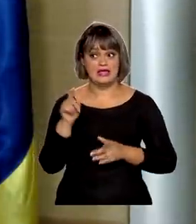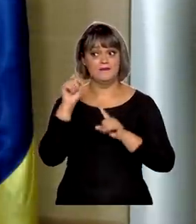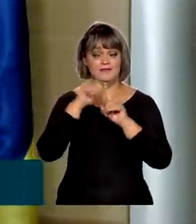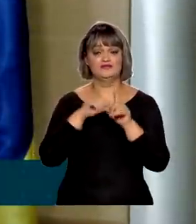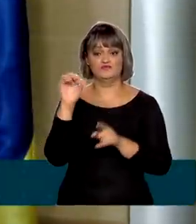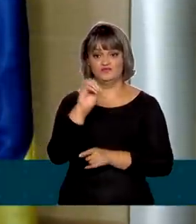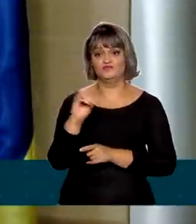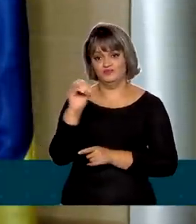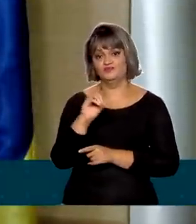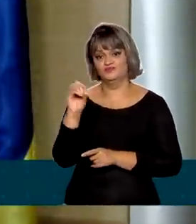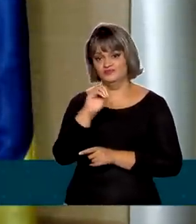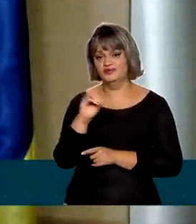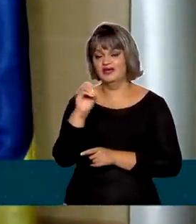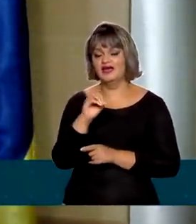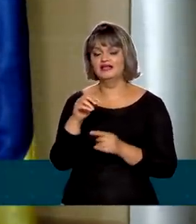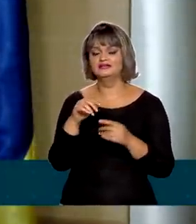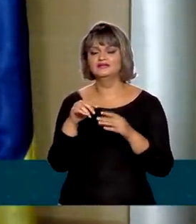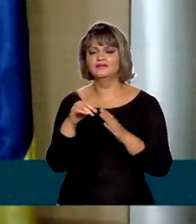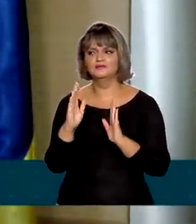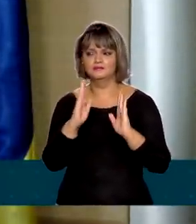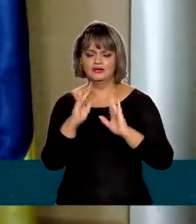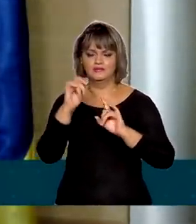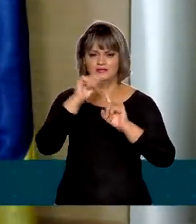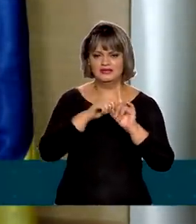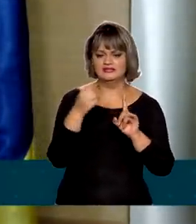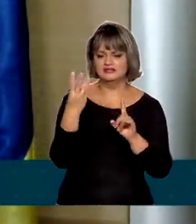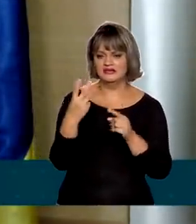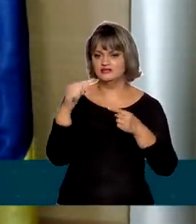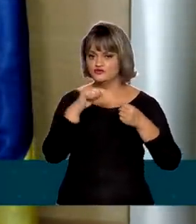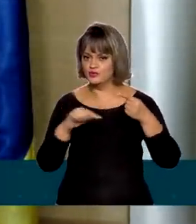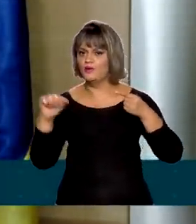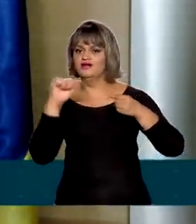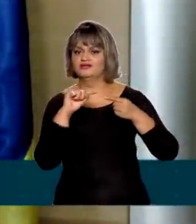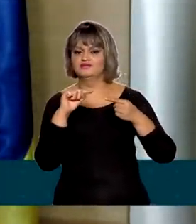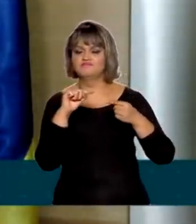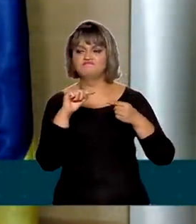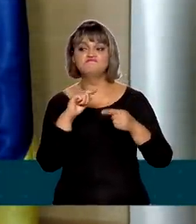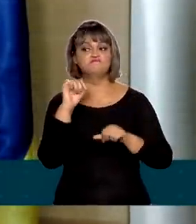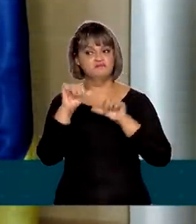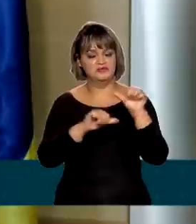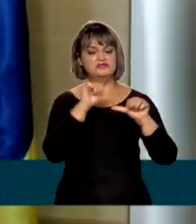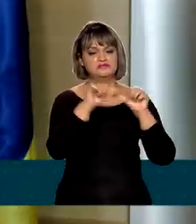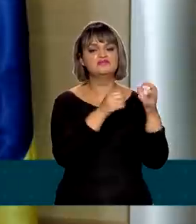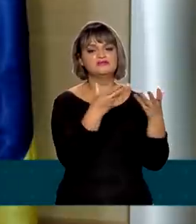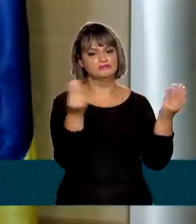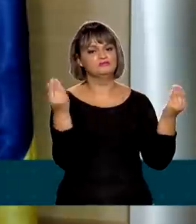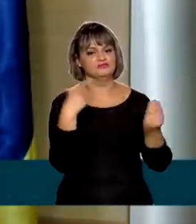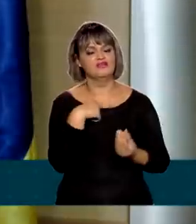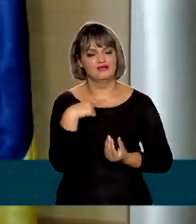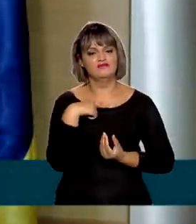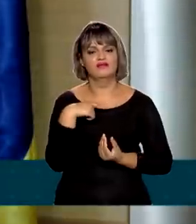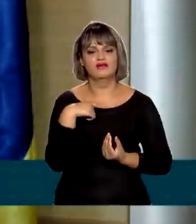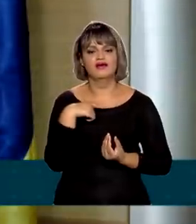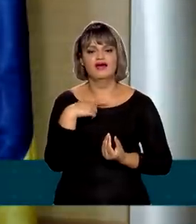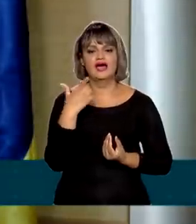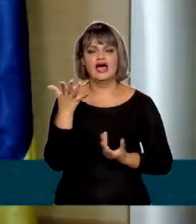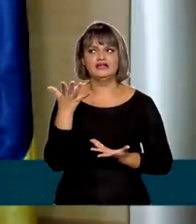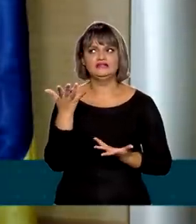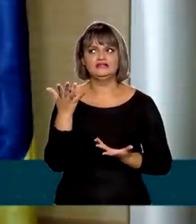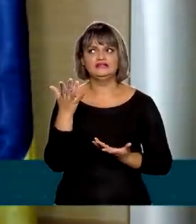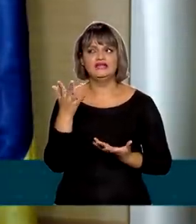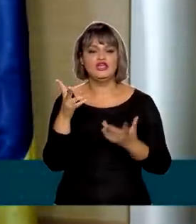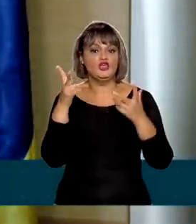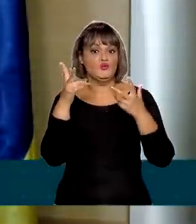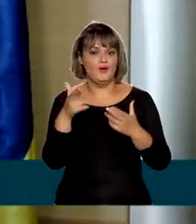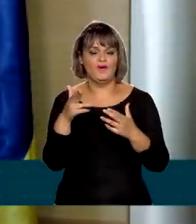desse ano, né? Então, a gente está atualizando a cada trimestre, né? Houve mudanças substanciais, né? Como nós não temos o mesmo quadro fiscal